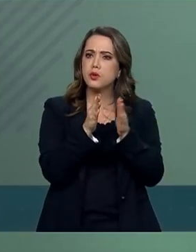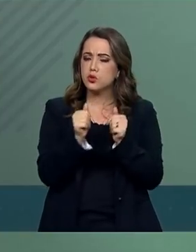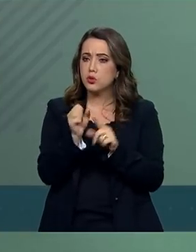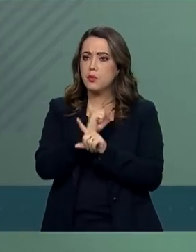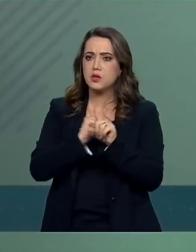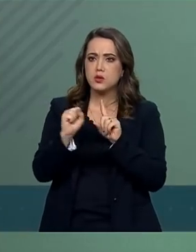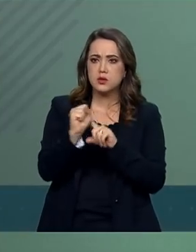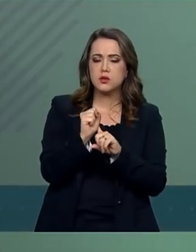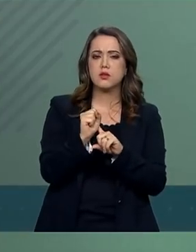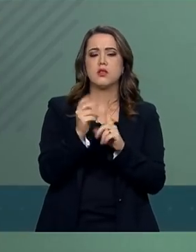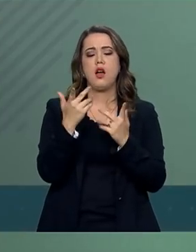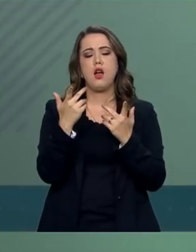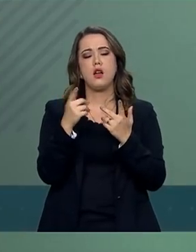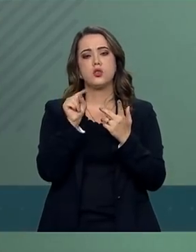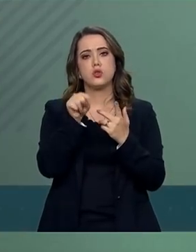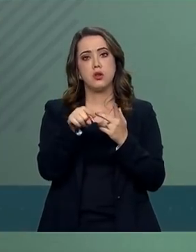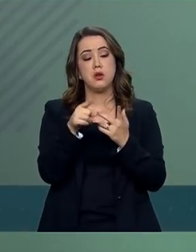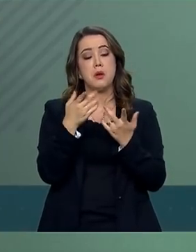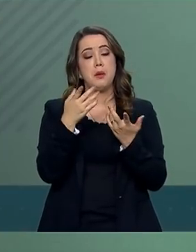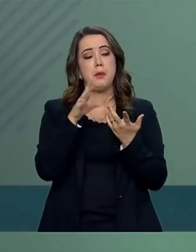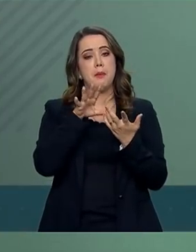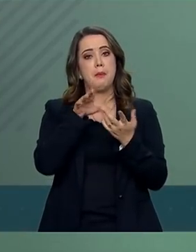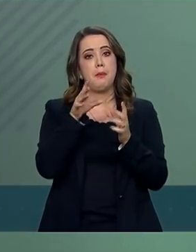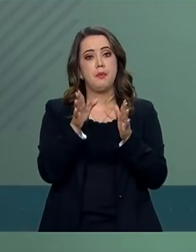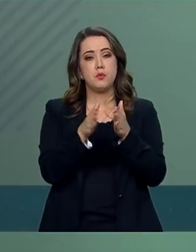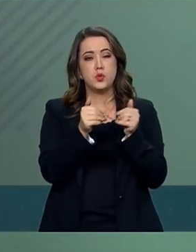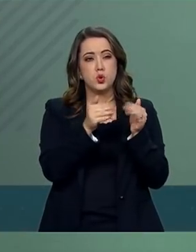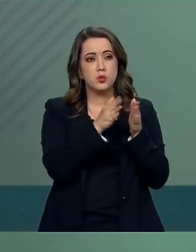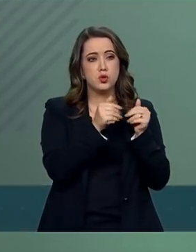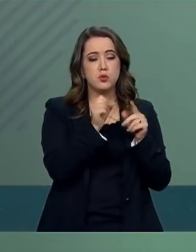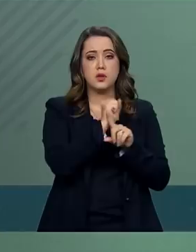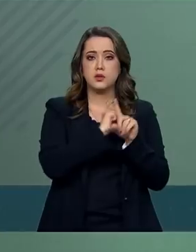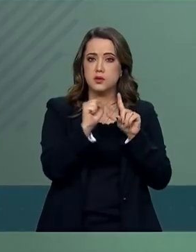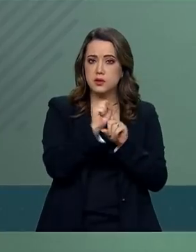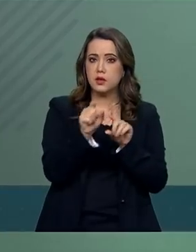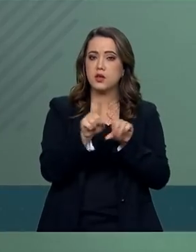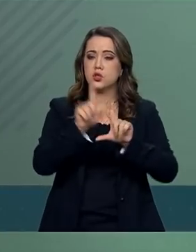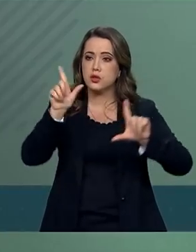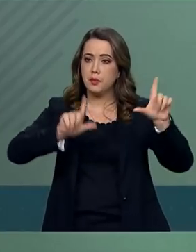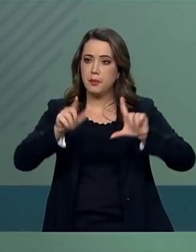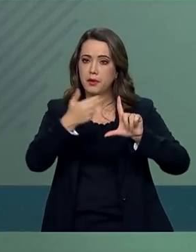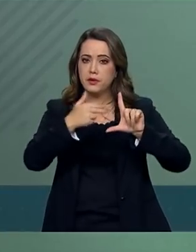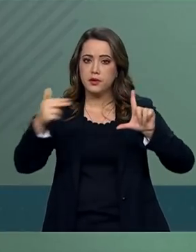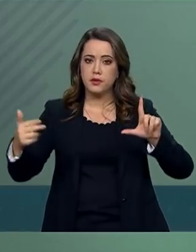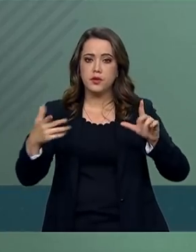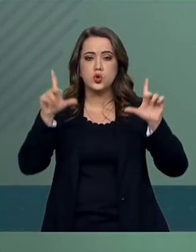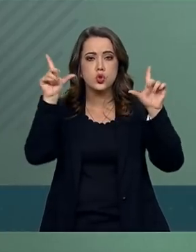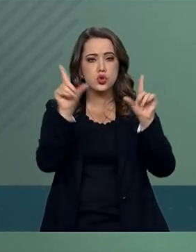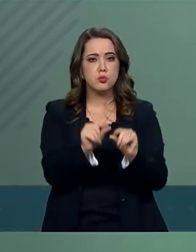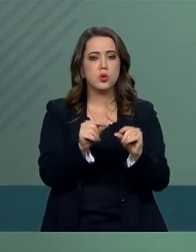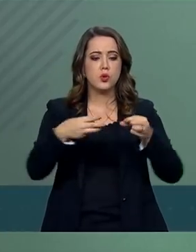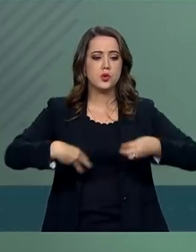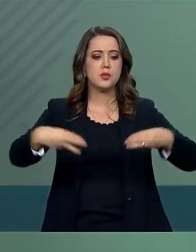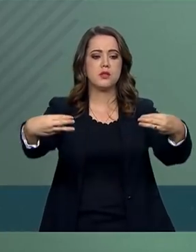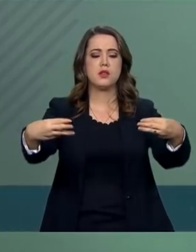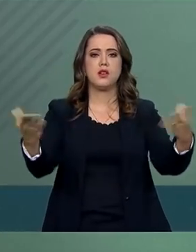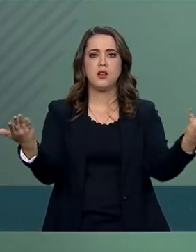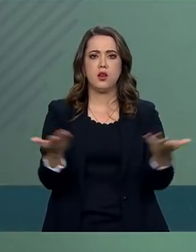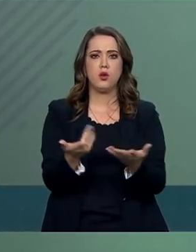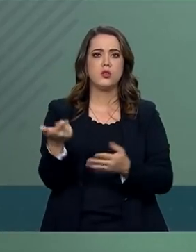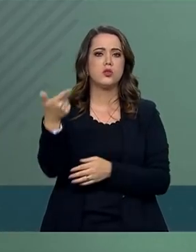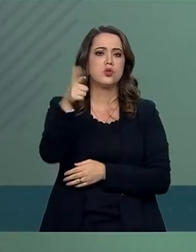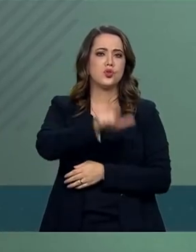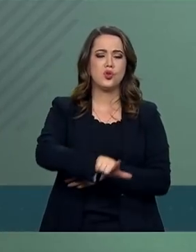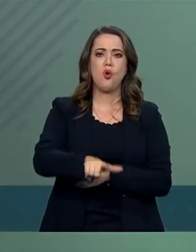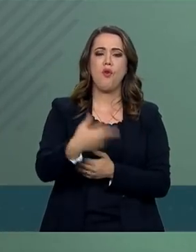de redução do número de ministérios, que nos parece anacrônico agora nós revermos isso e